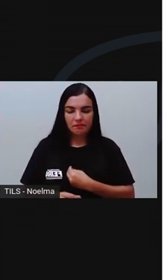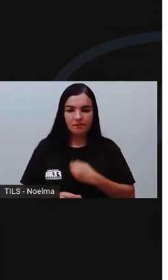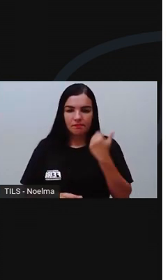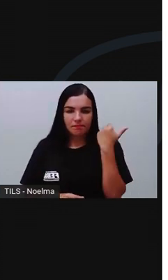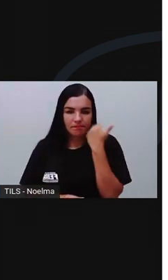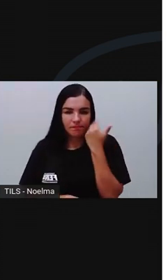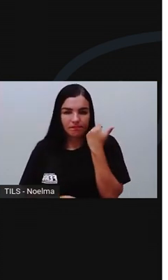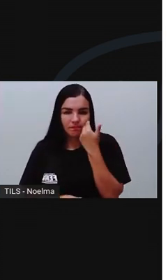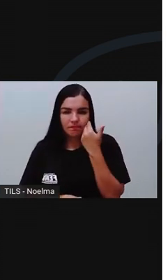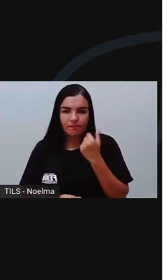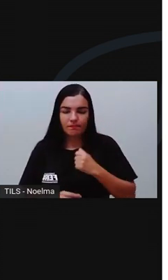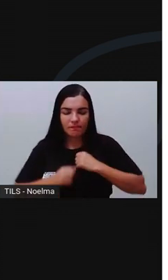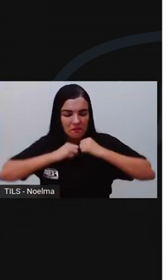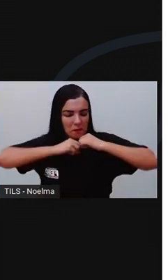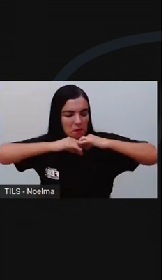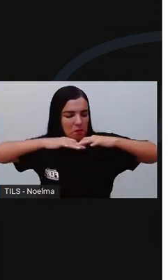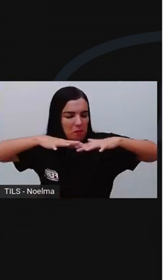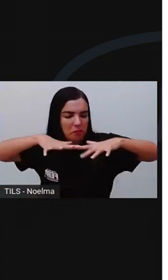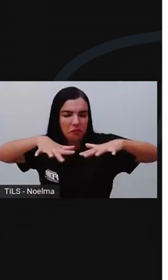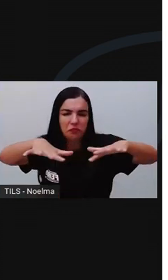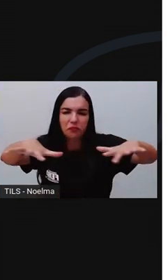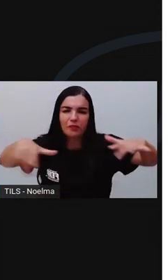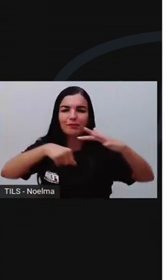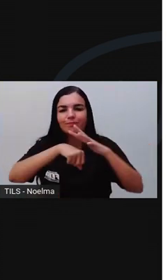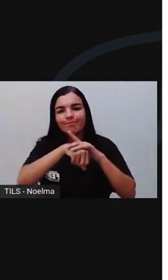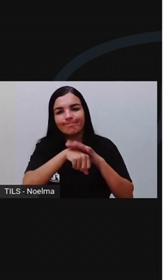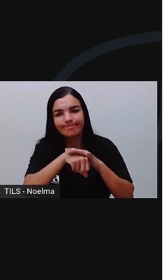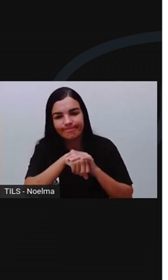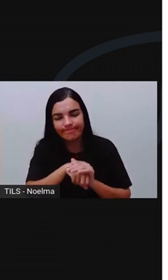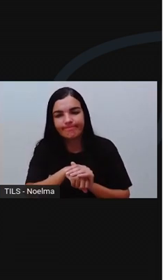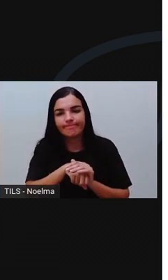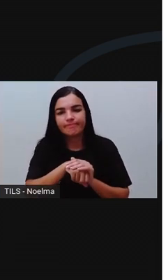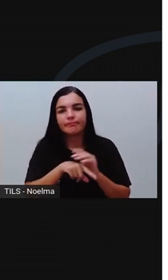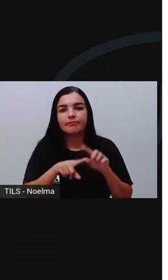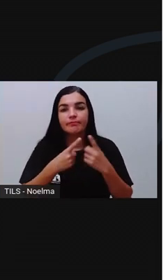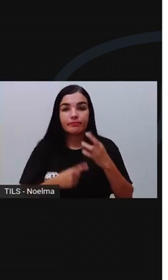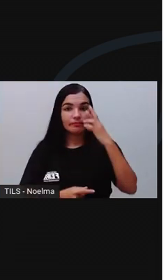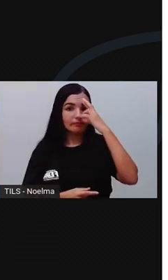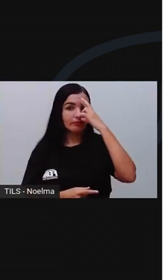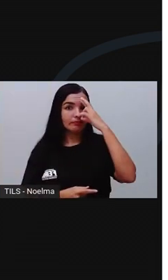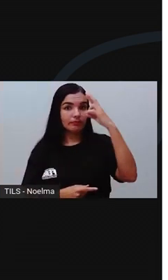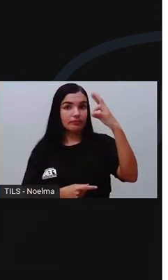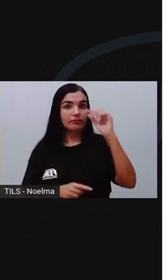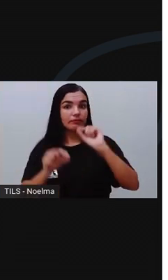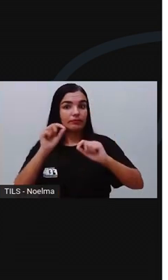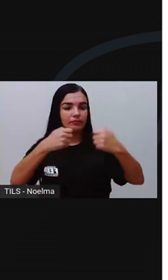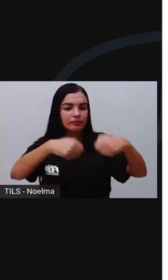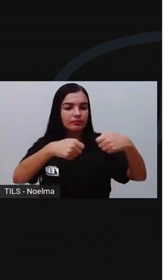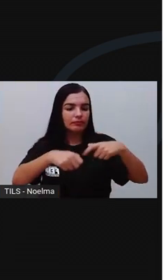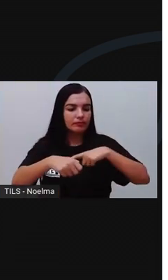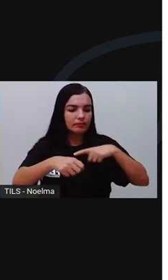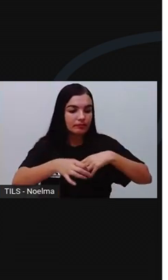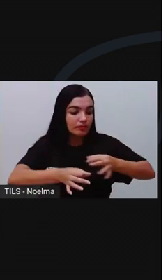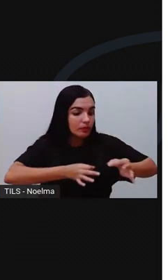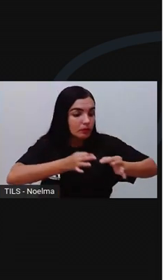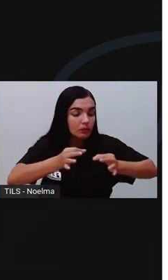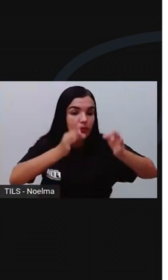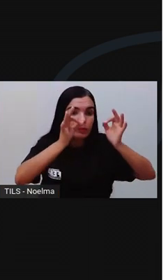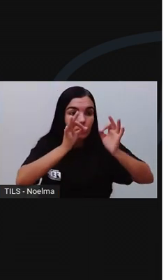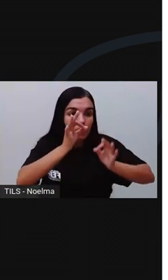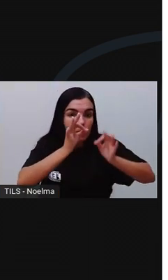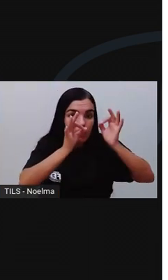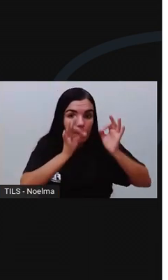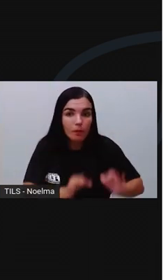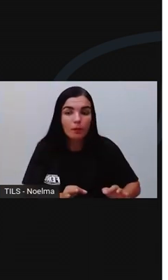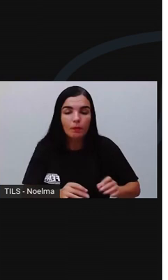e enfermidades que lhes enchiam o corpo de chagas. Os senhores deviam manter a ordem nos engenhos, controlando